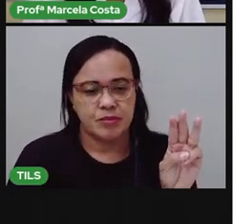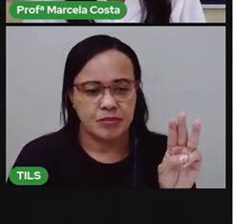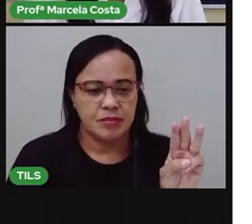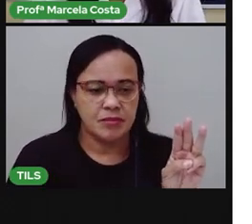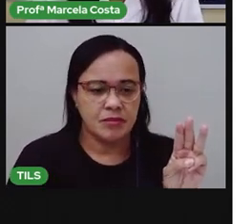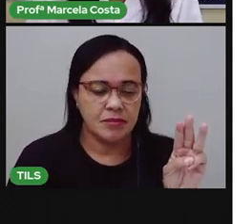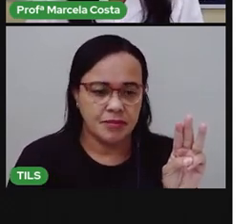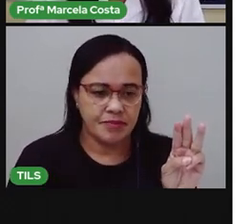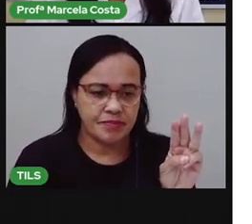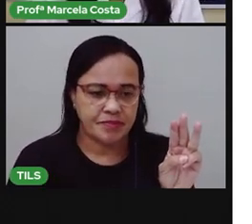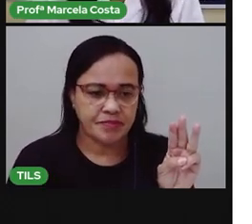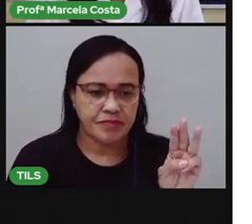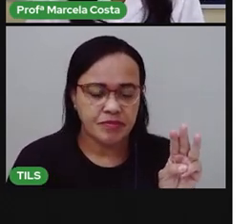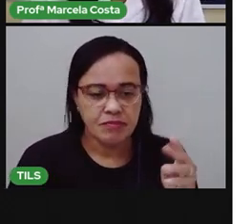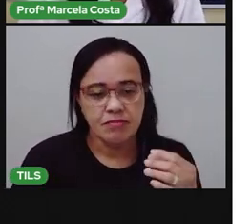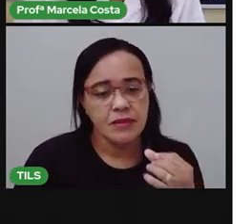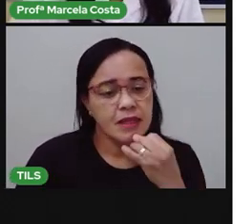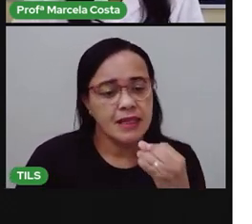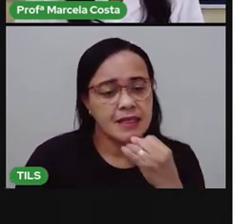Outro produto.